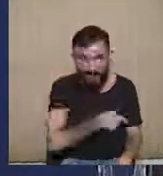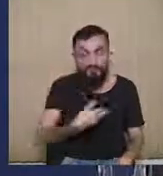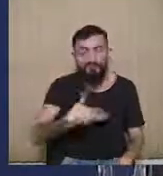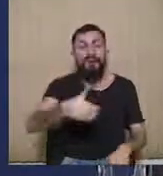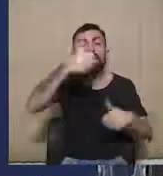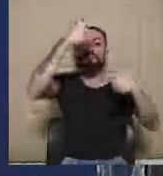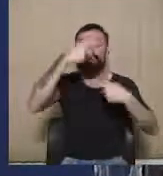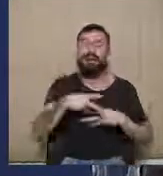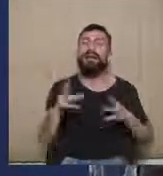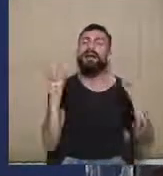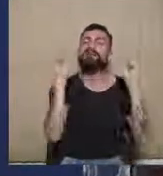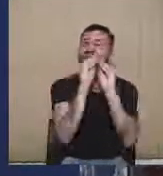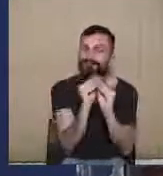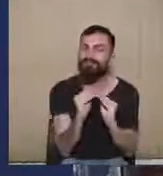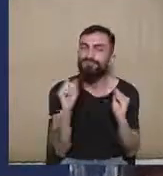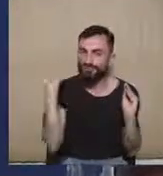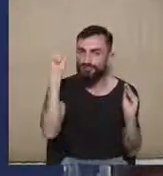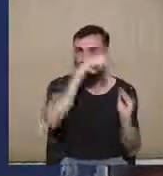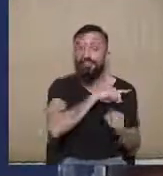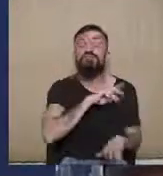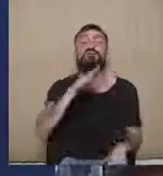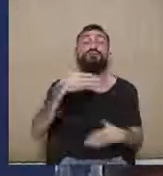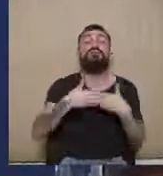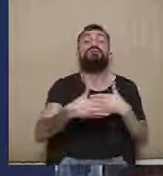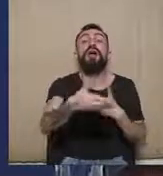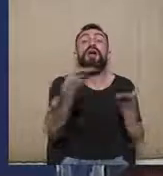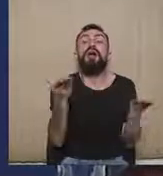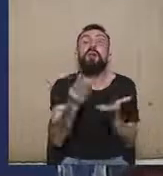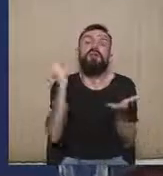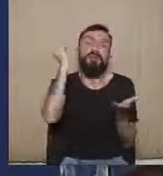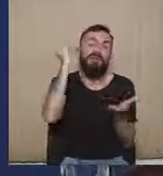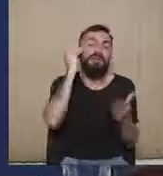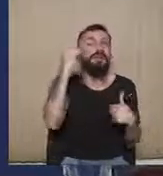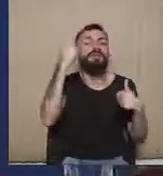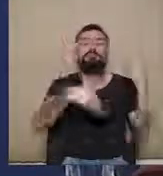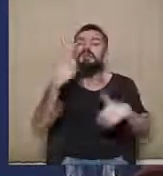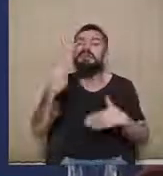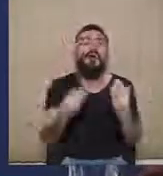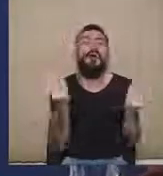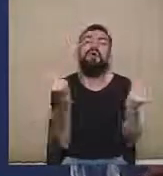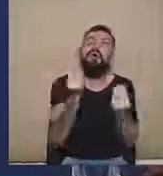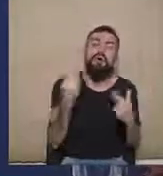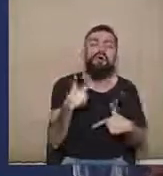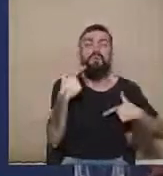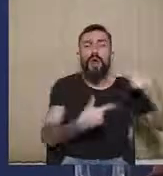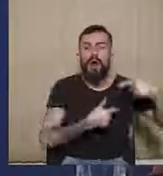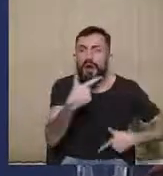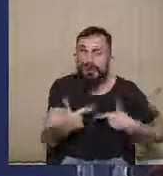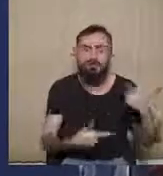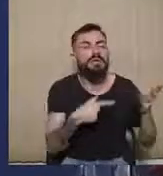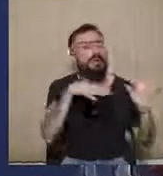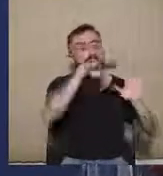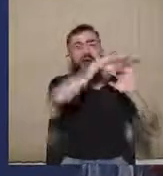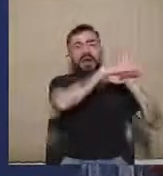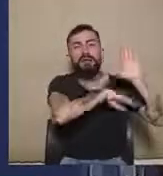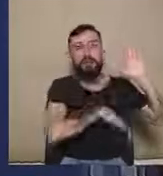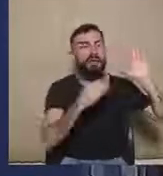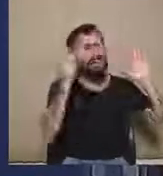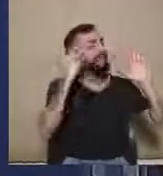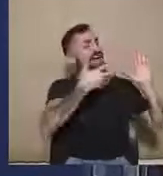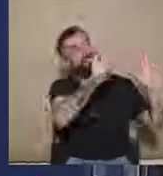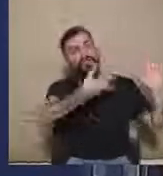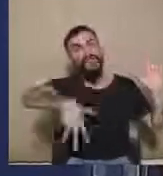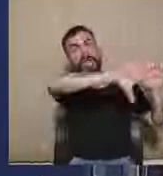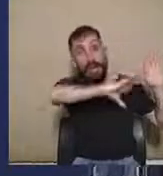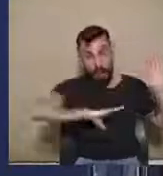em poucos minutos. Então, vamos tentar fazer um sobrevoo sobre todas as ações, sobre os principais aspectos, para que a gente depois